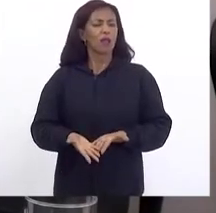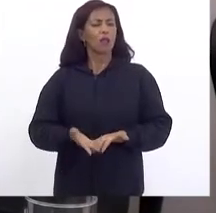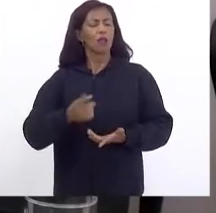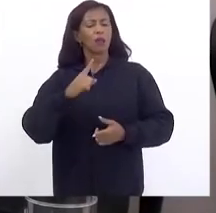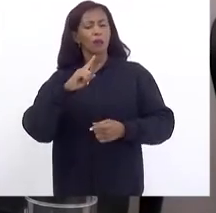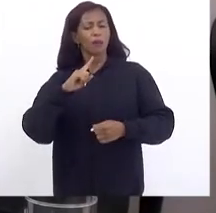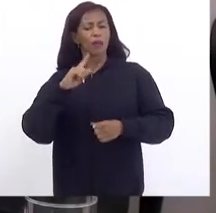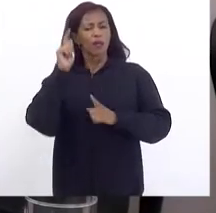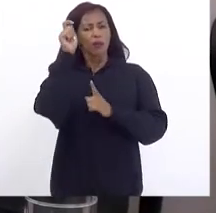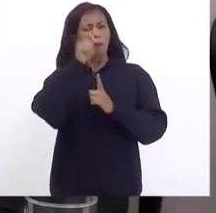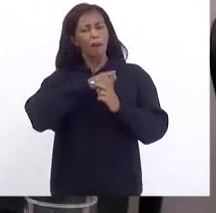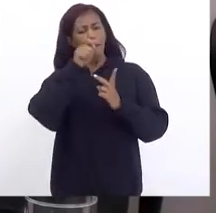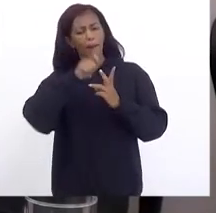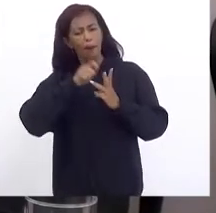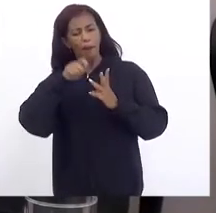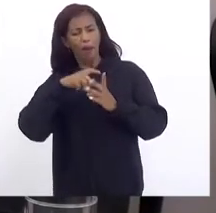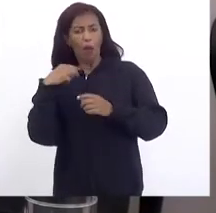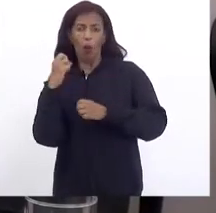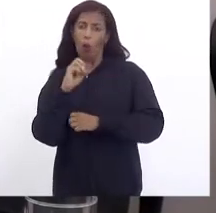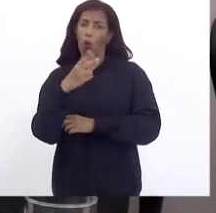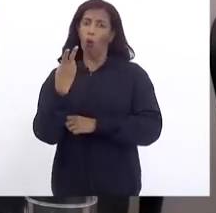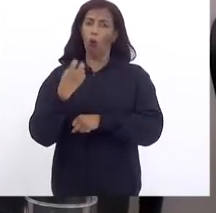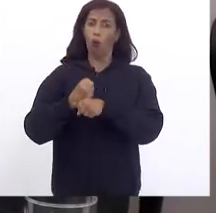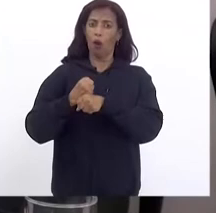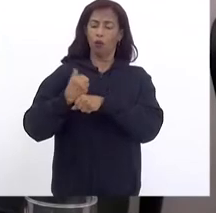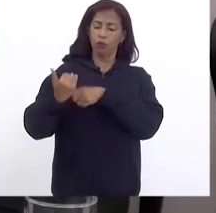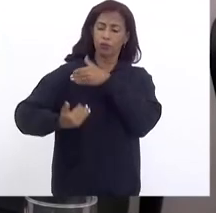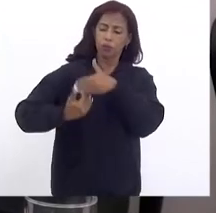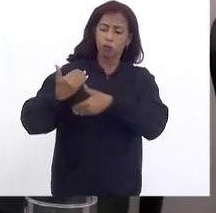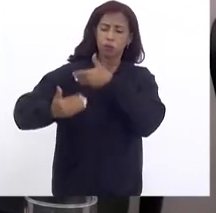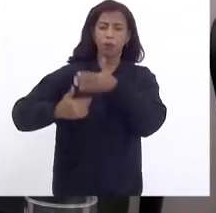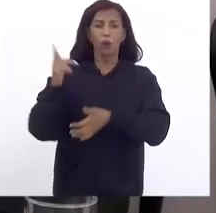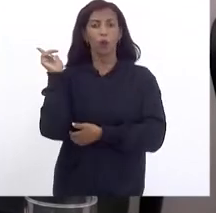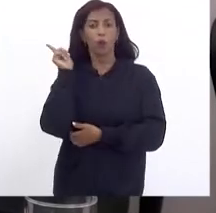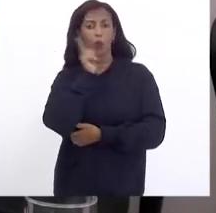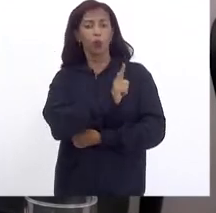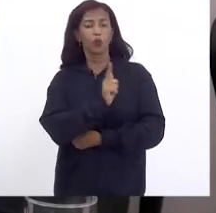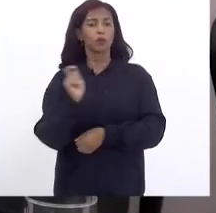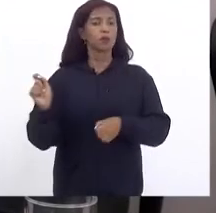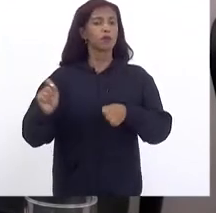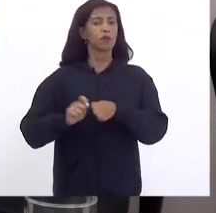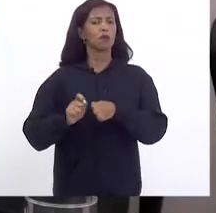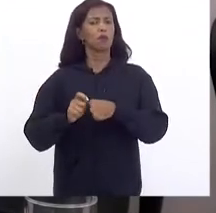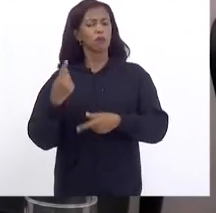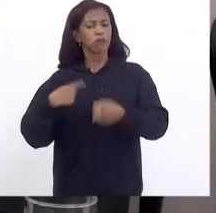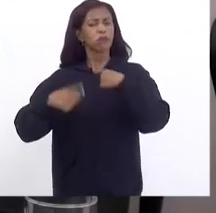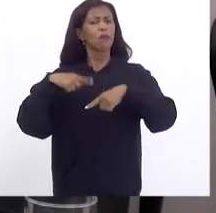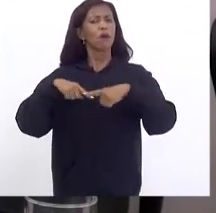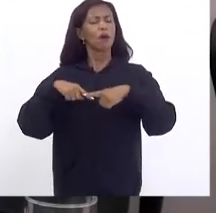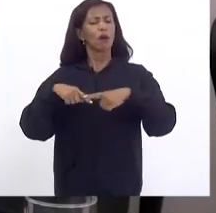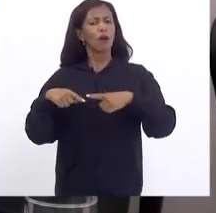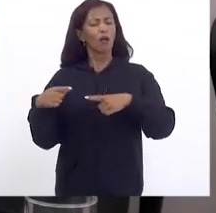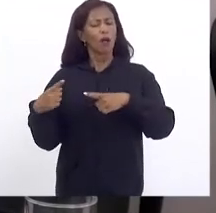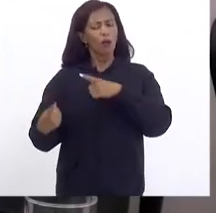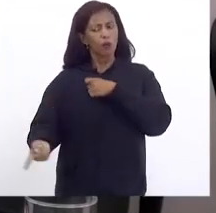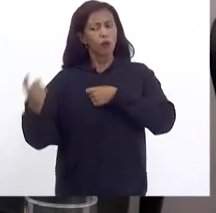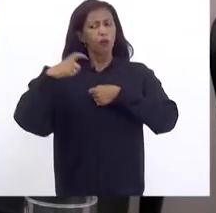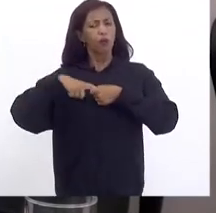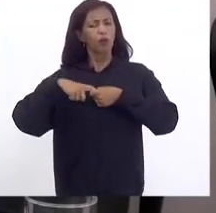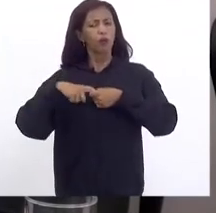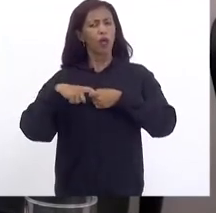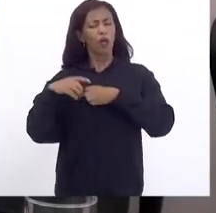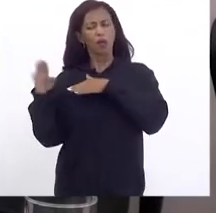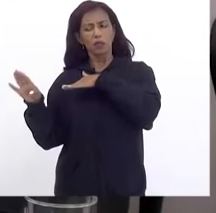próximos meses Ou nos próximos anos A gente consiga Fazer a retomada Trazer de volta Essas